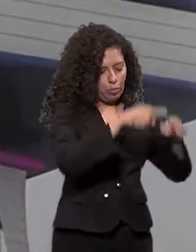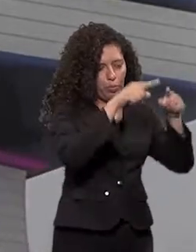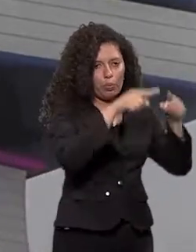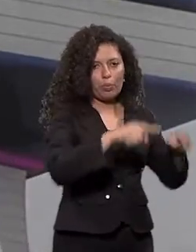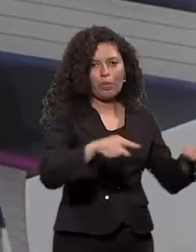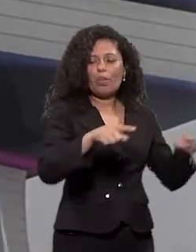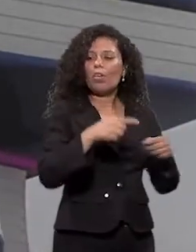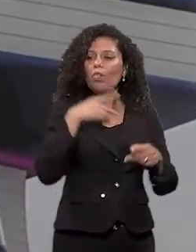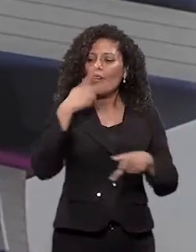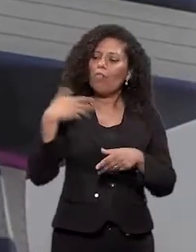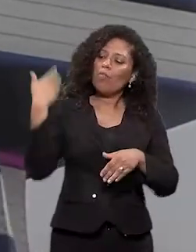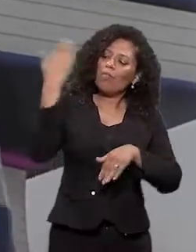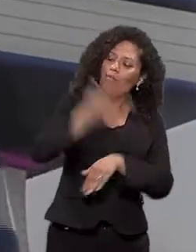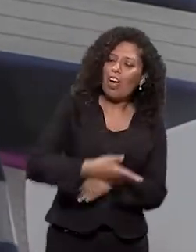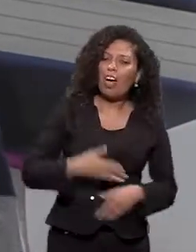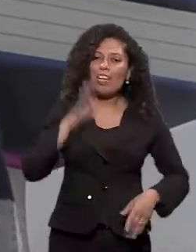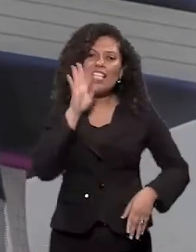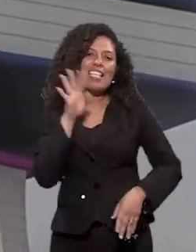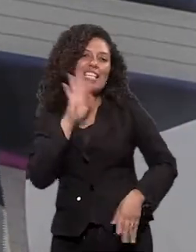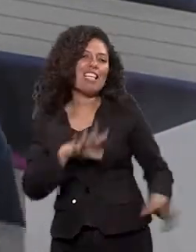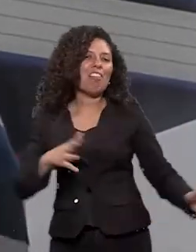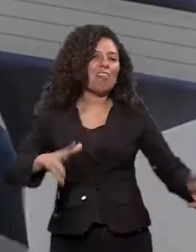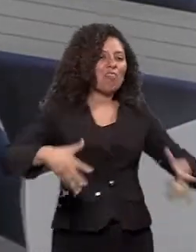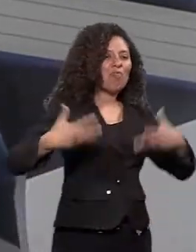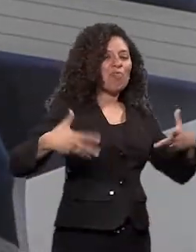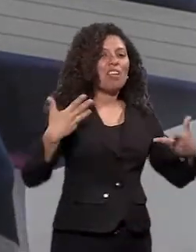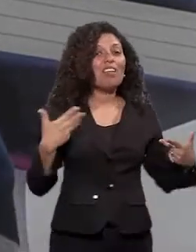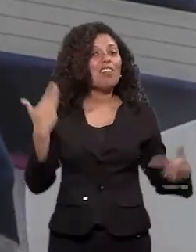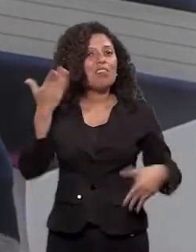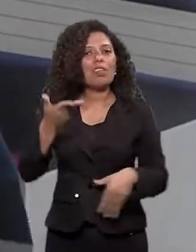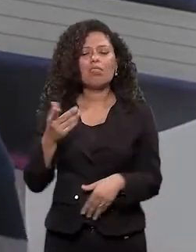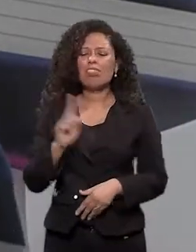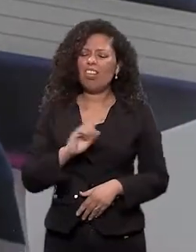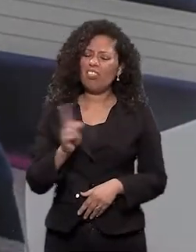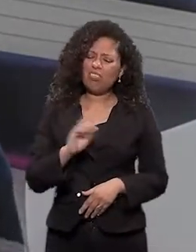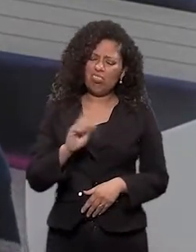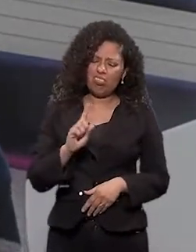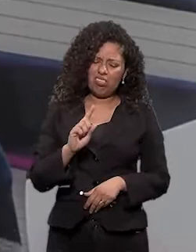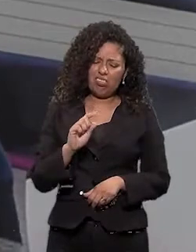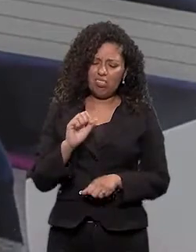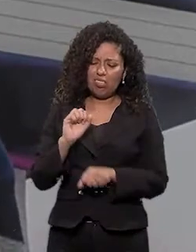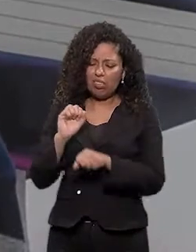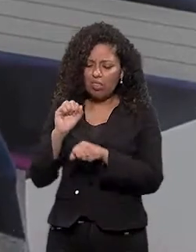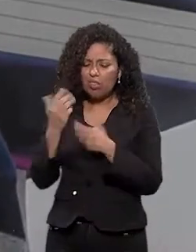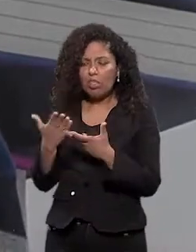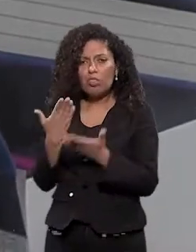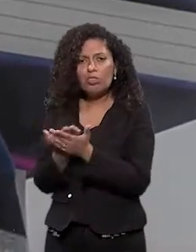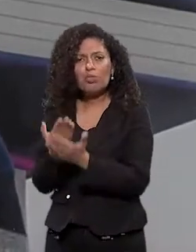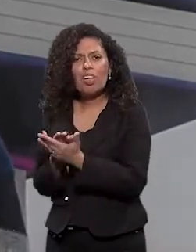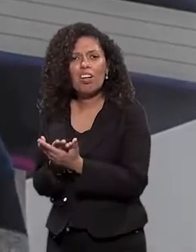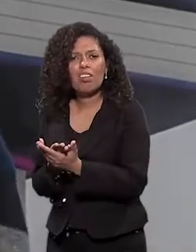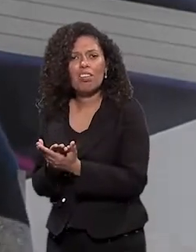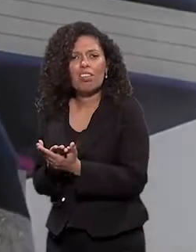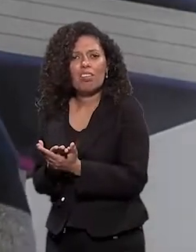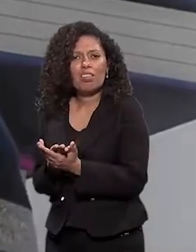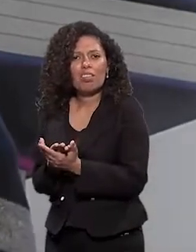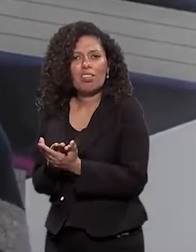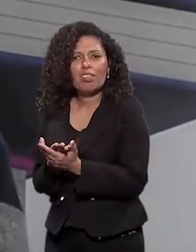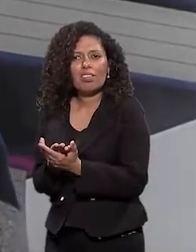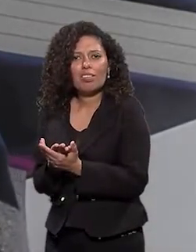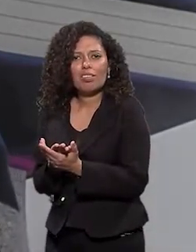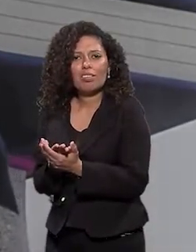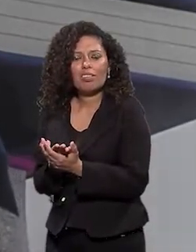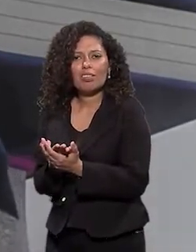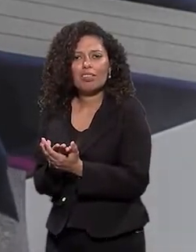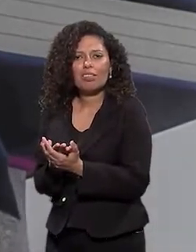então, vamos lá, vamos tocar. Normalmente é a hora mais legal, né? A hora que todo mundo quer fazer. E ele fala, não, tio, peraí, deixa eu estudar. Então, eu lembro que aquilo me